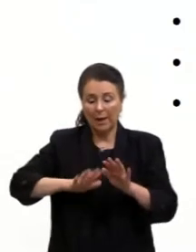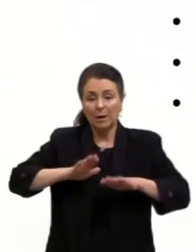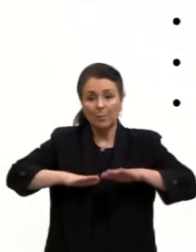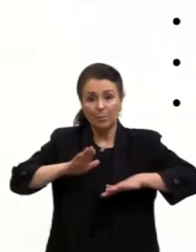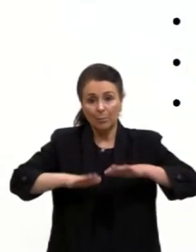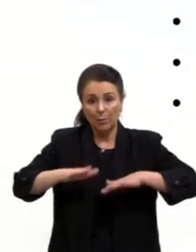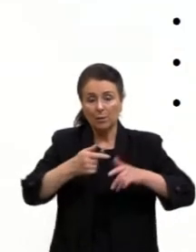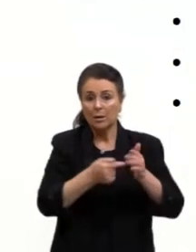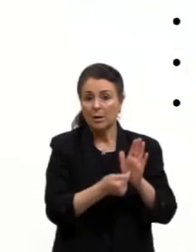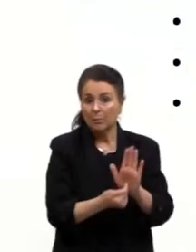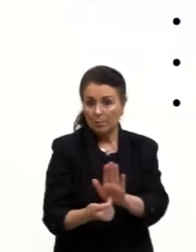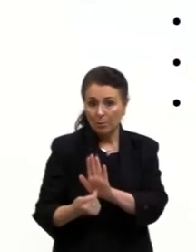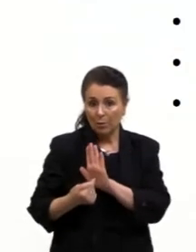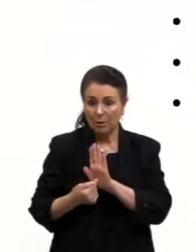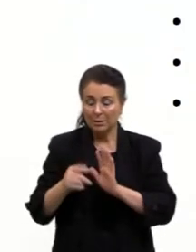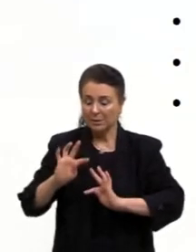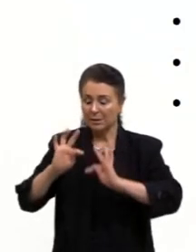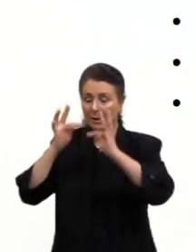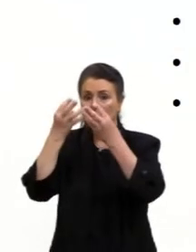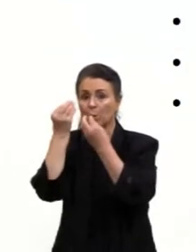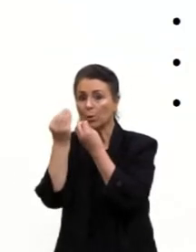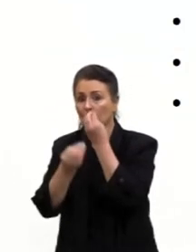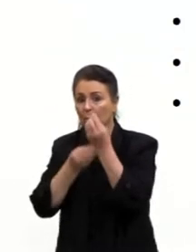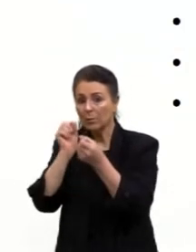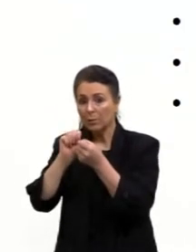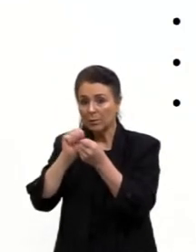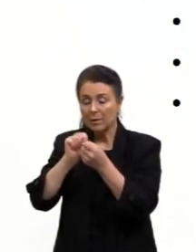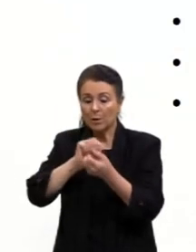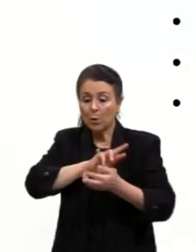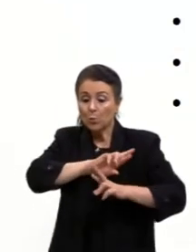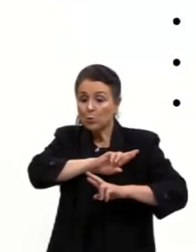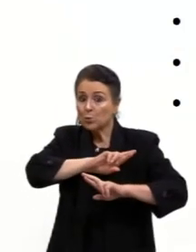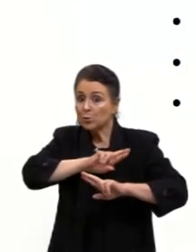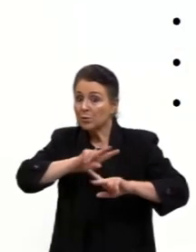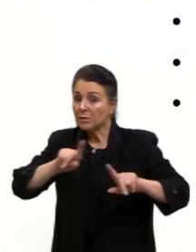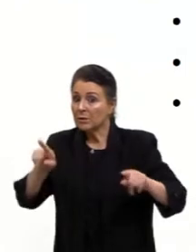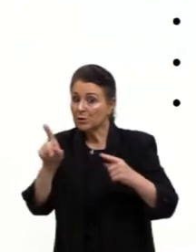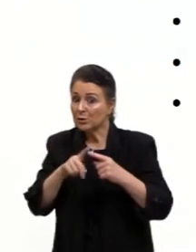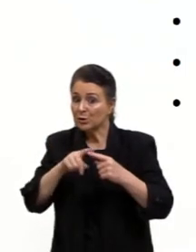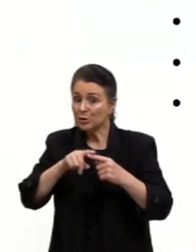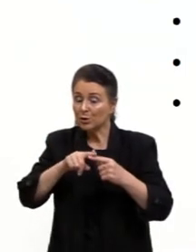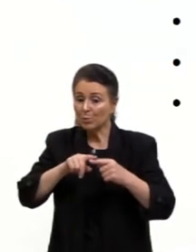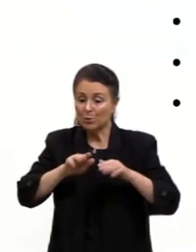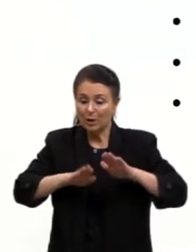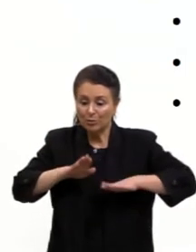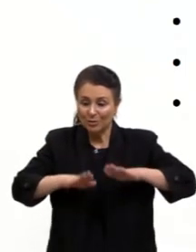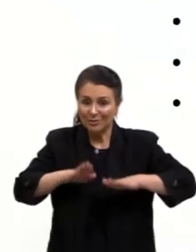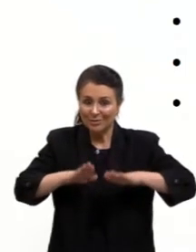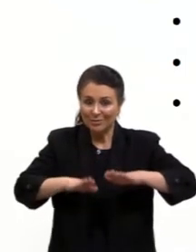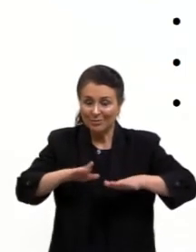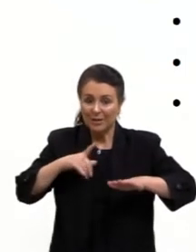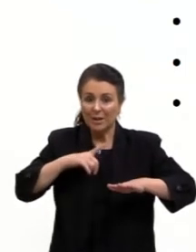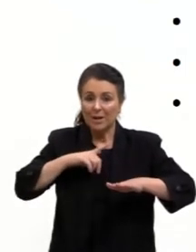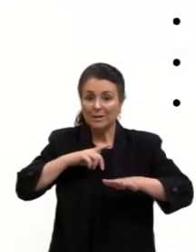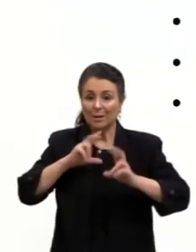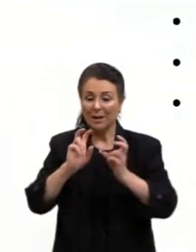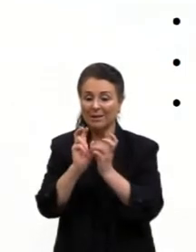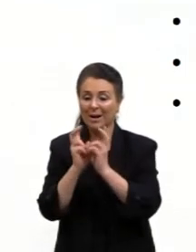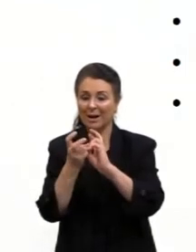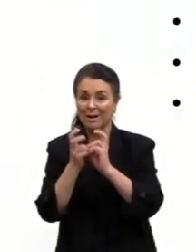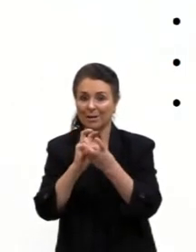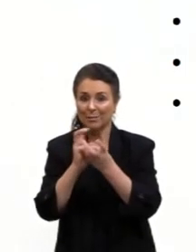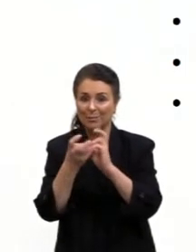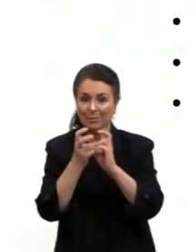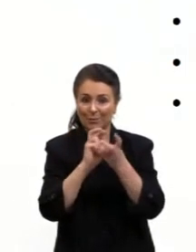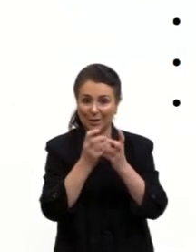trouxeram essas técnicas de como fazer os diferentes tambores que utilizam. ofícios dos mestres de capoeira, a roda